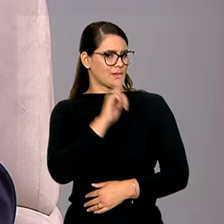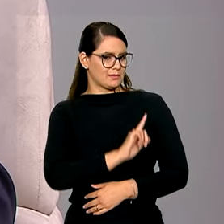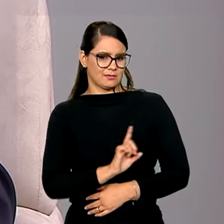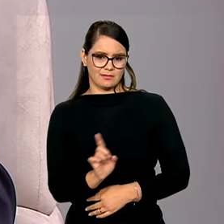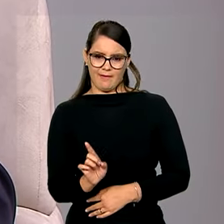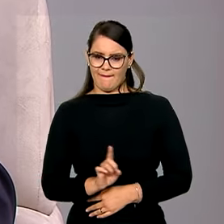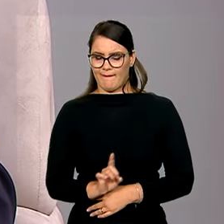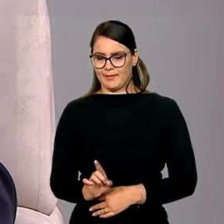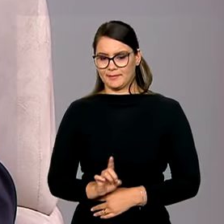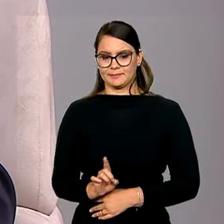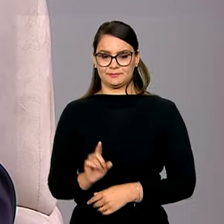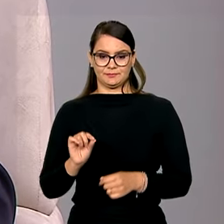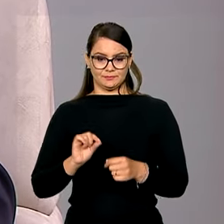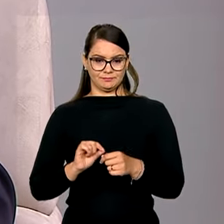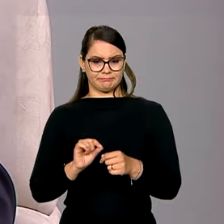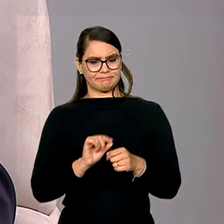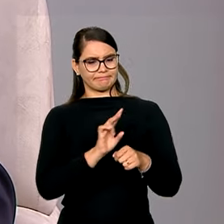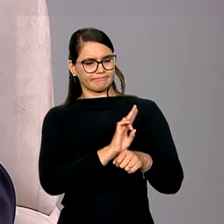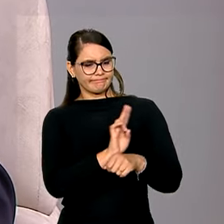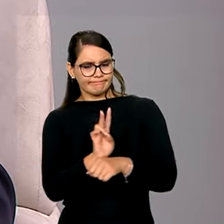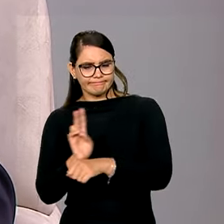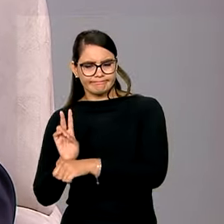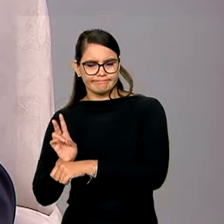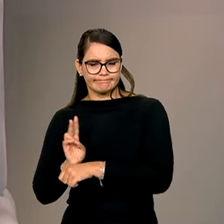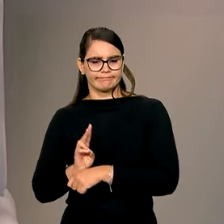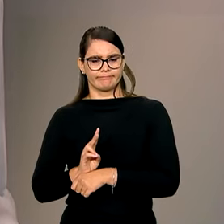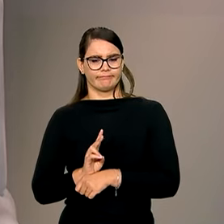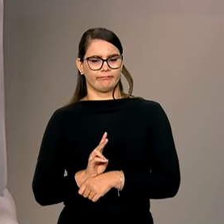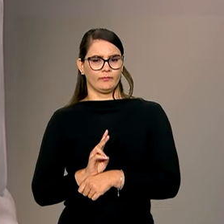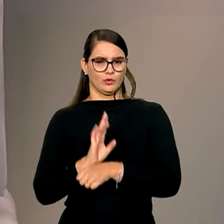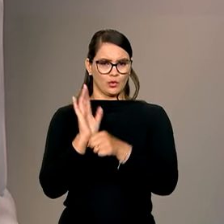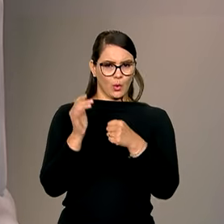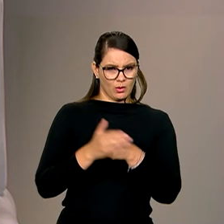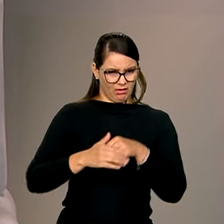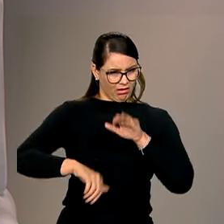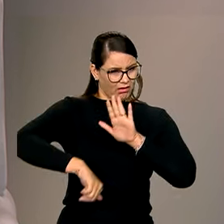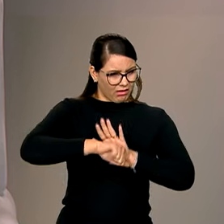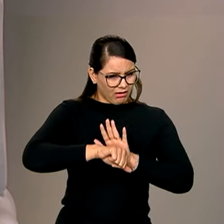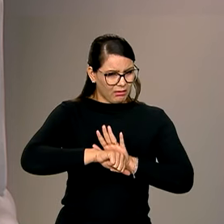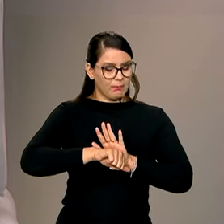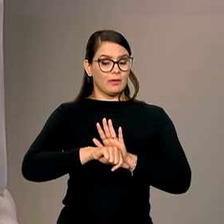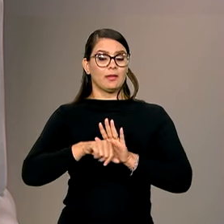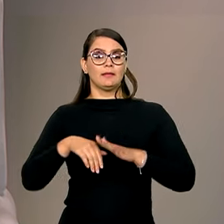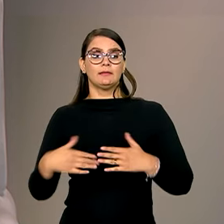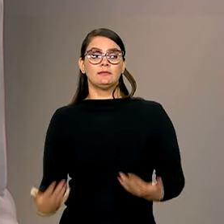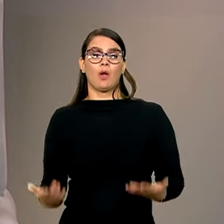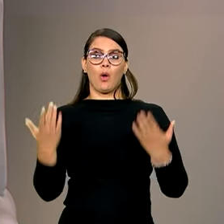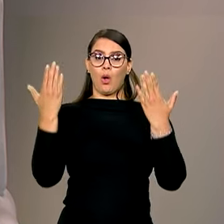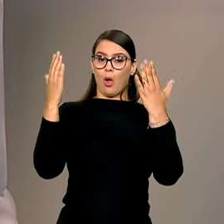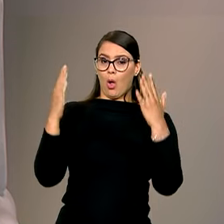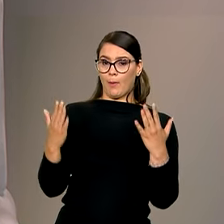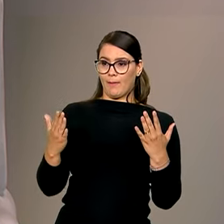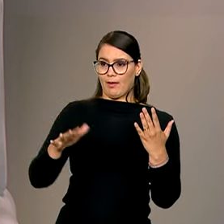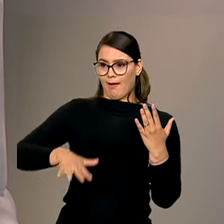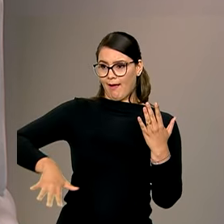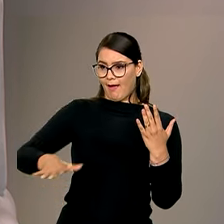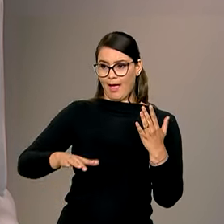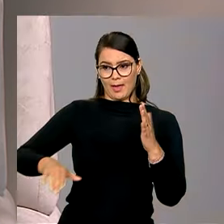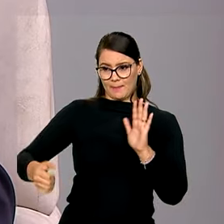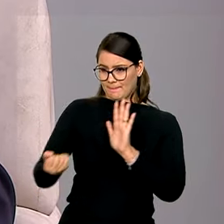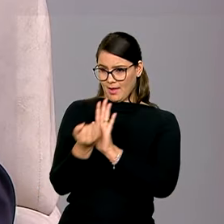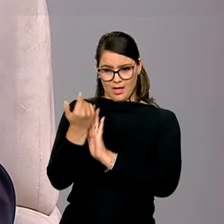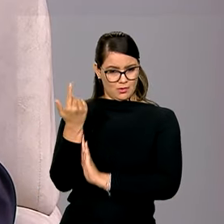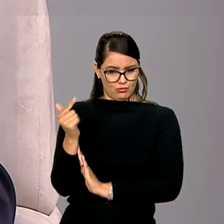fazer a fiscalização, de coibir o crime. Ou seja, comparando com outras áreas não demarcadas,